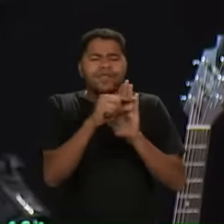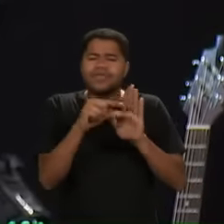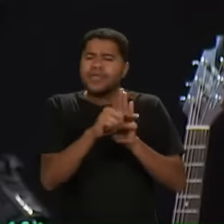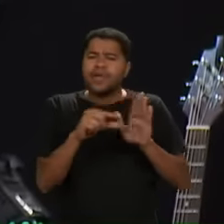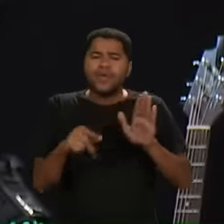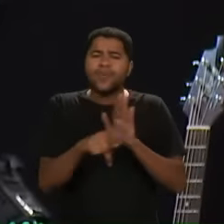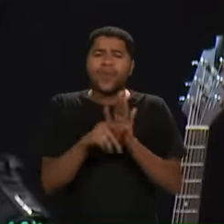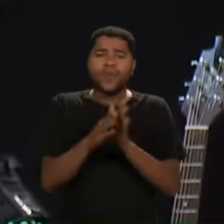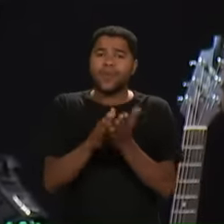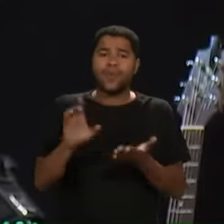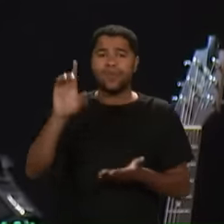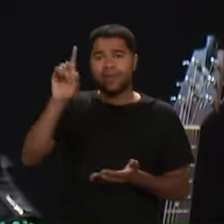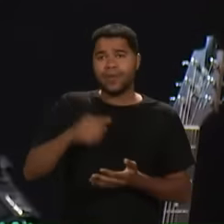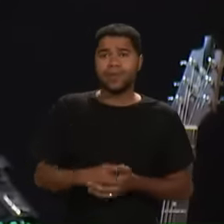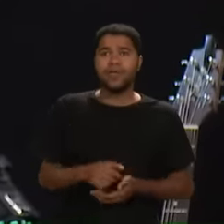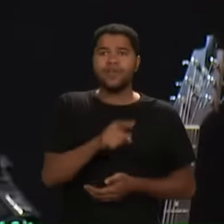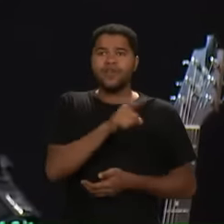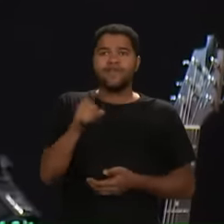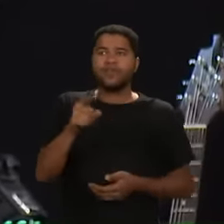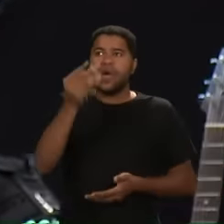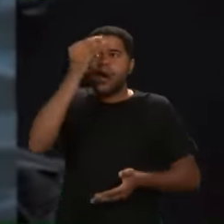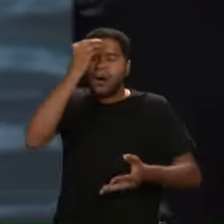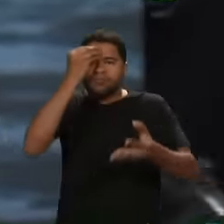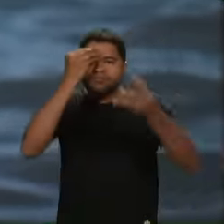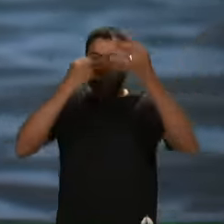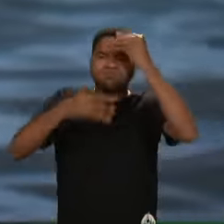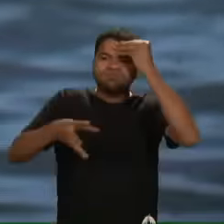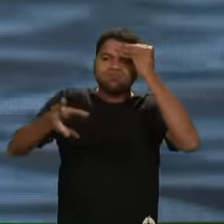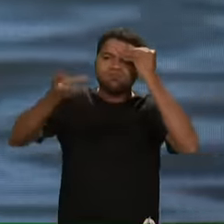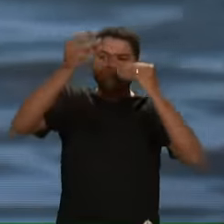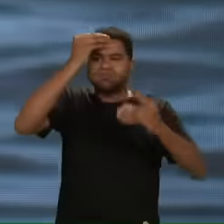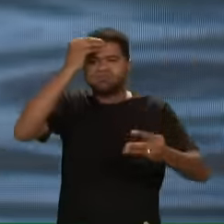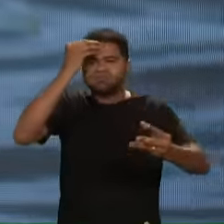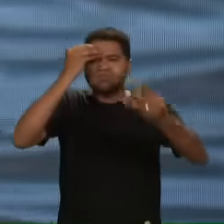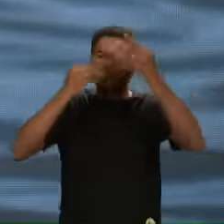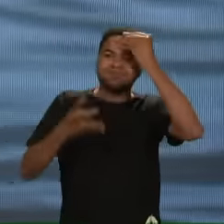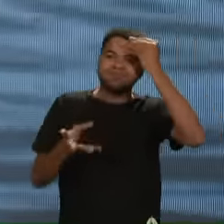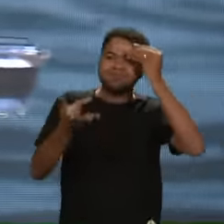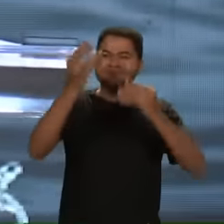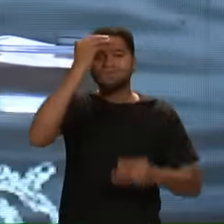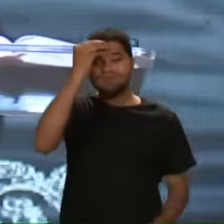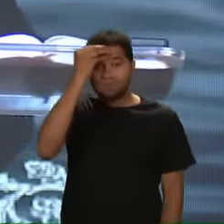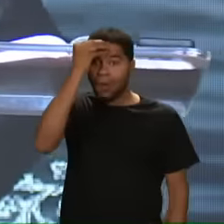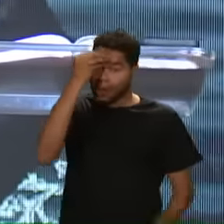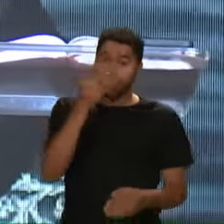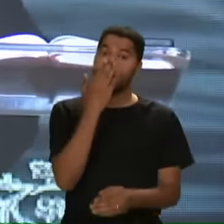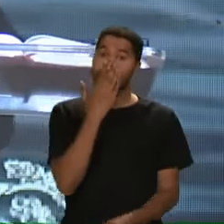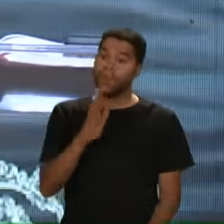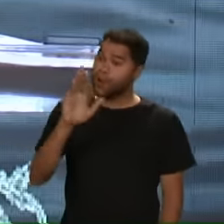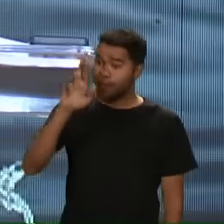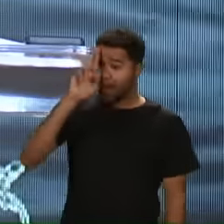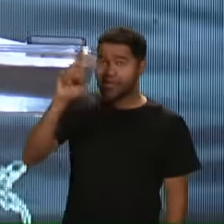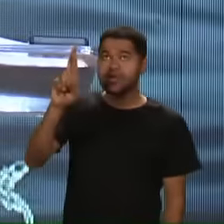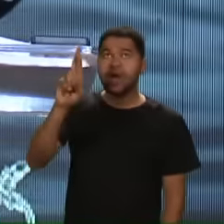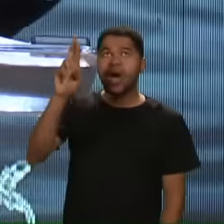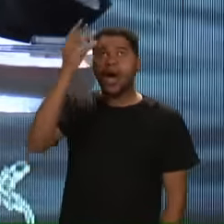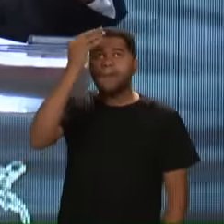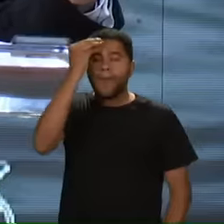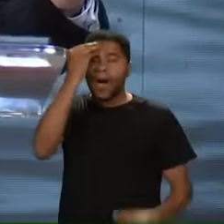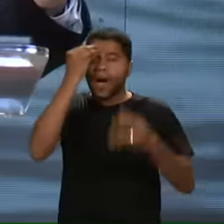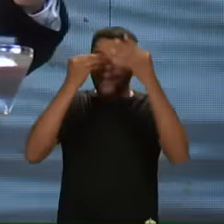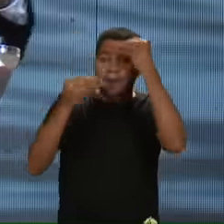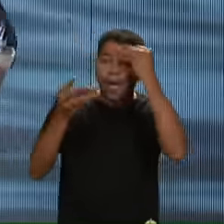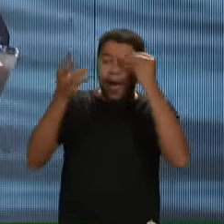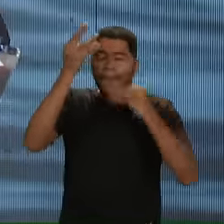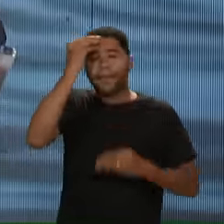promessas E você tem que encher O seu coração Das promessas do Senhor Encher A palavra